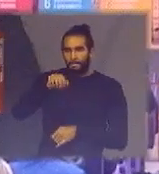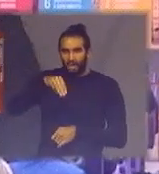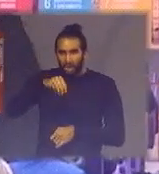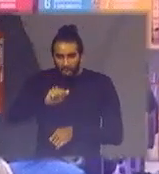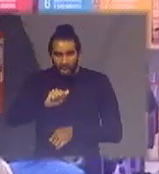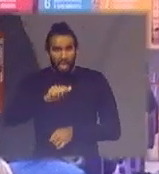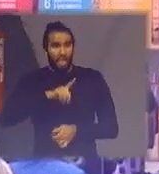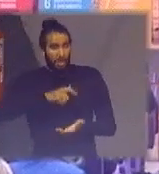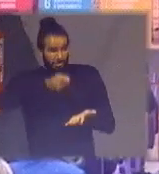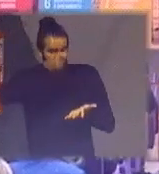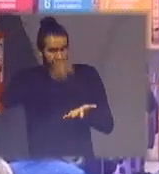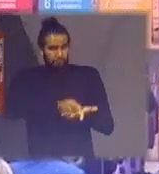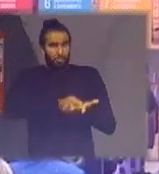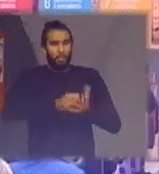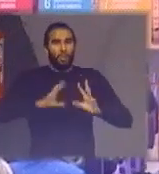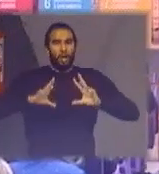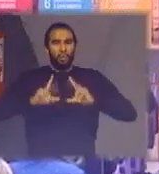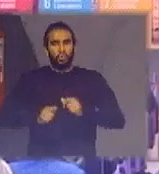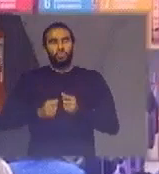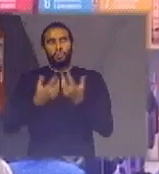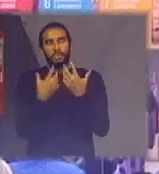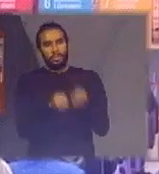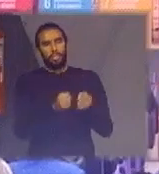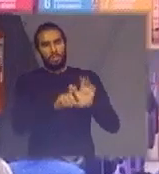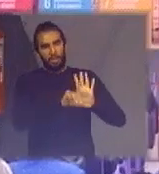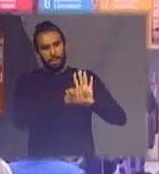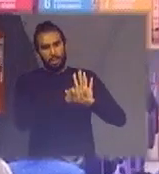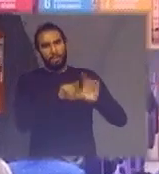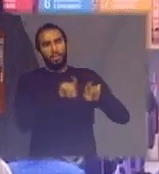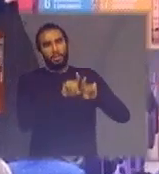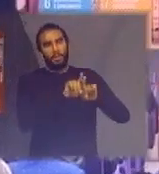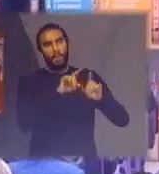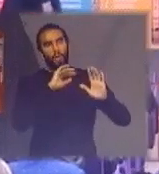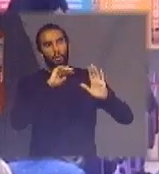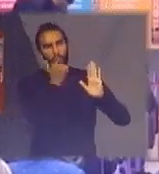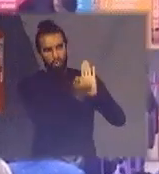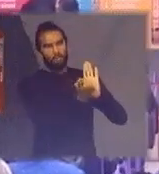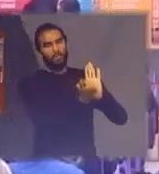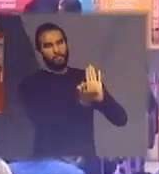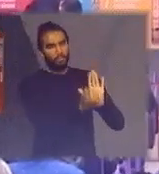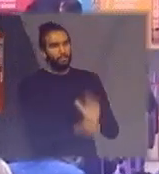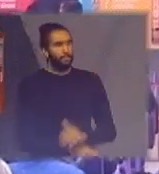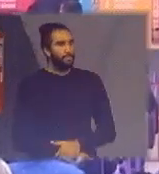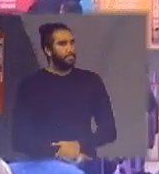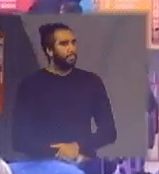todos atendam a lei e o acordo pode mudar a pergunta